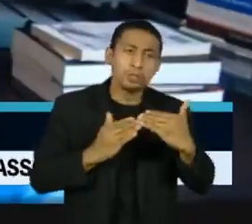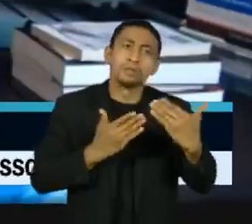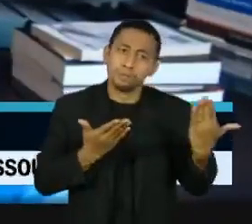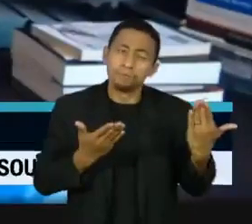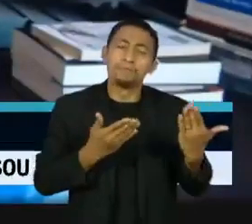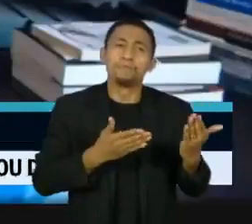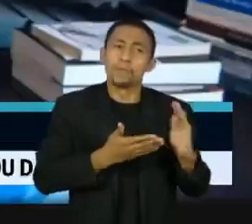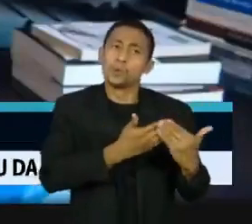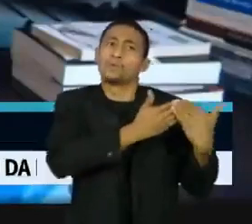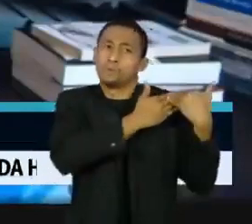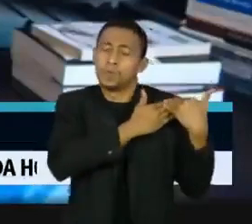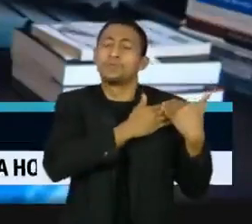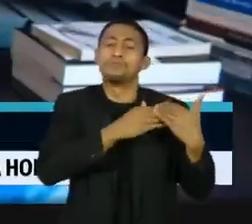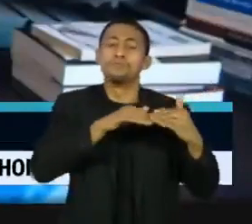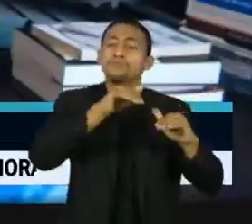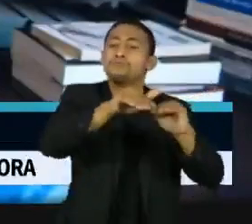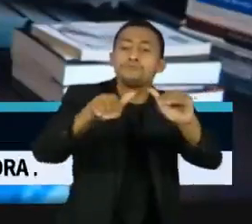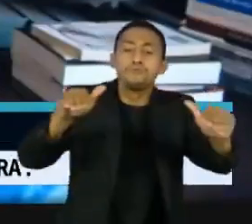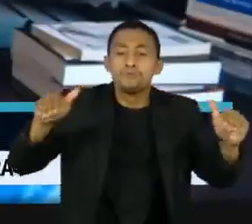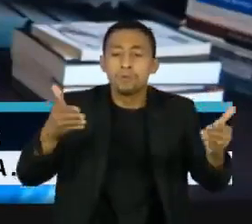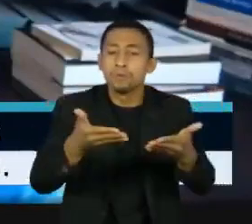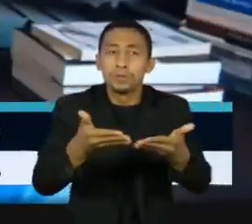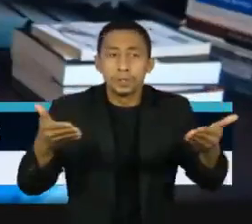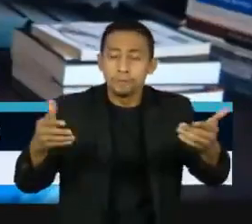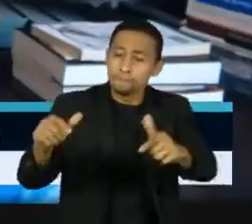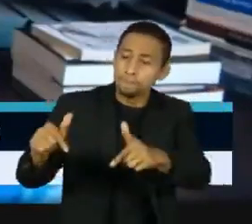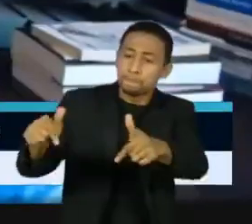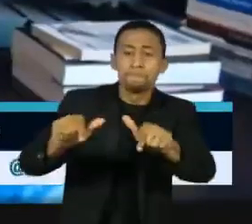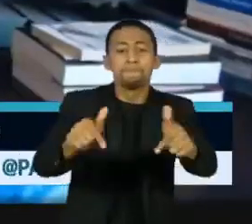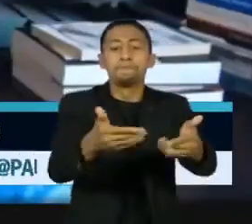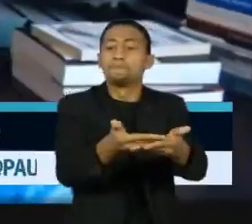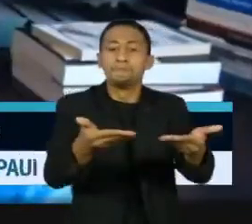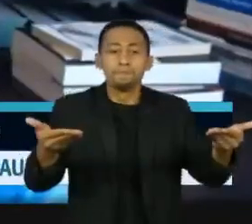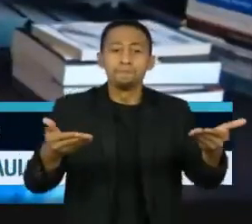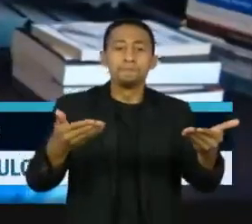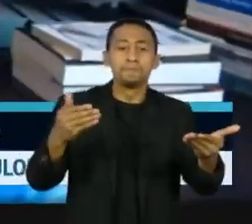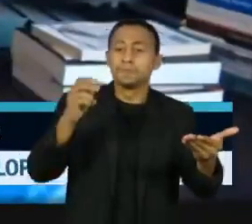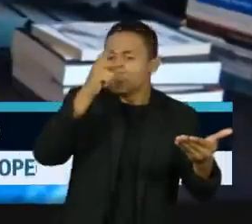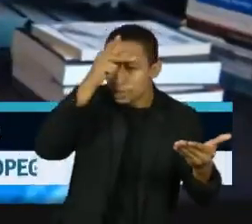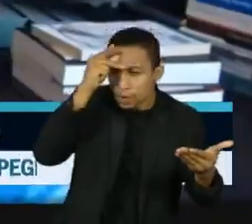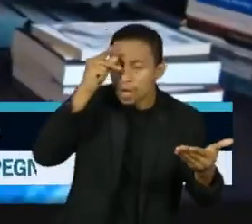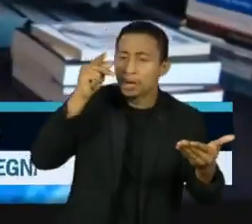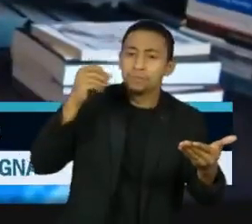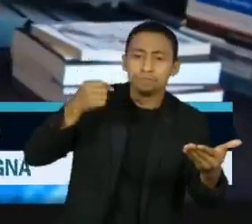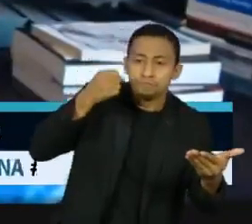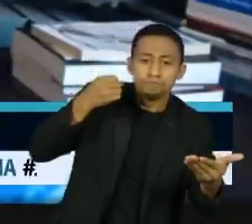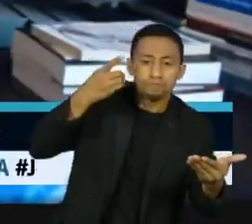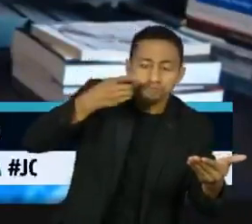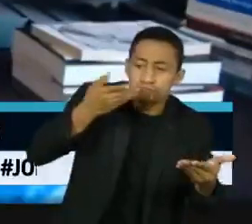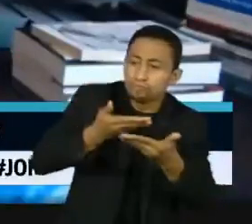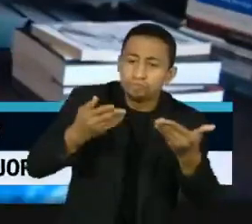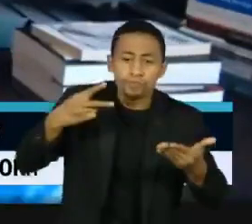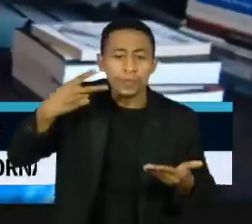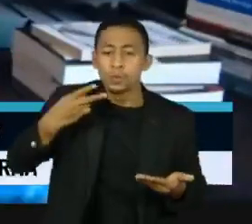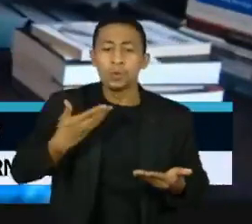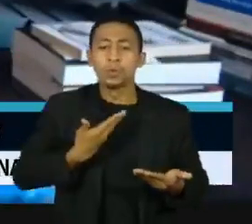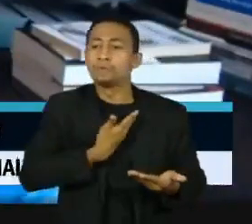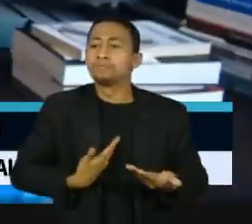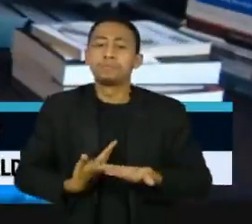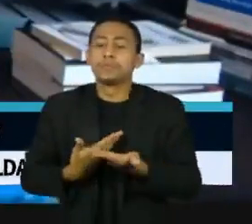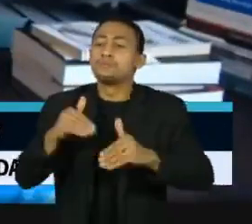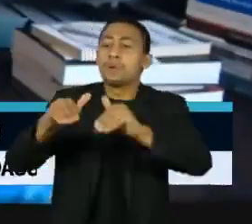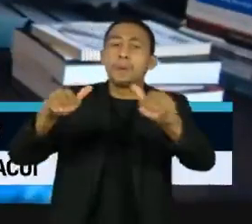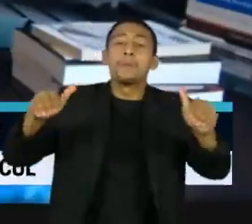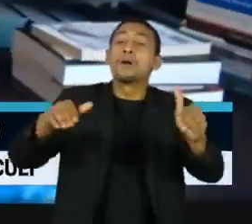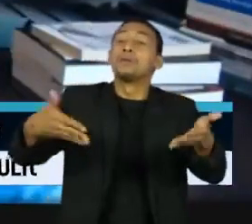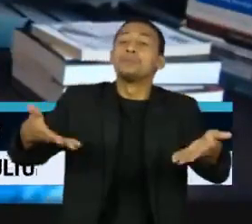creio, de chamar a atenção dos que têm poder político, em primeiro lugar, para a situação do Brasil. Eu sei